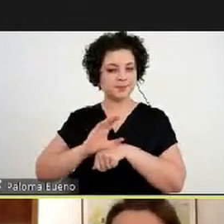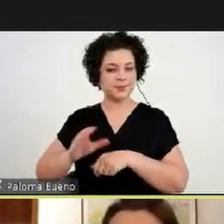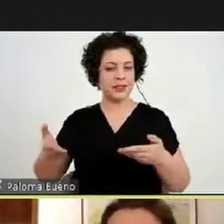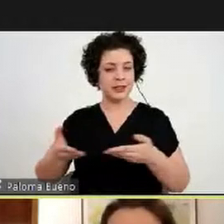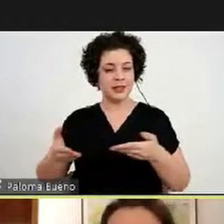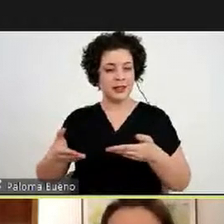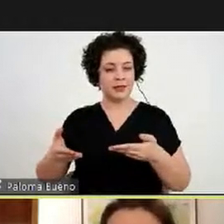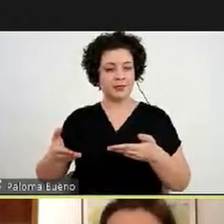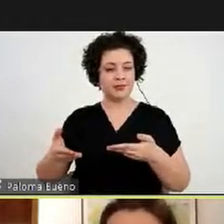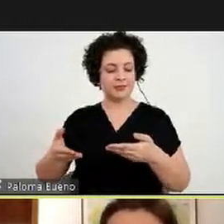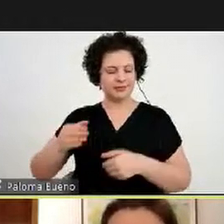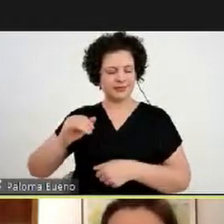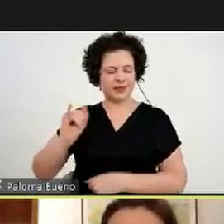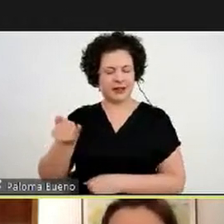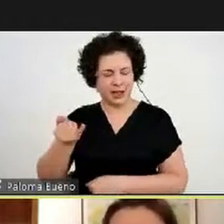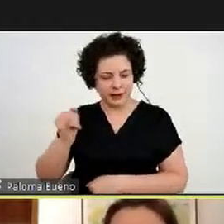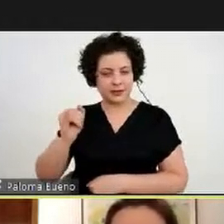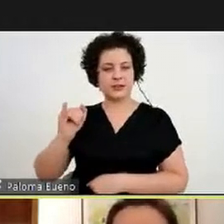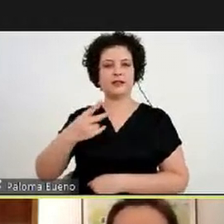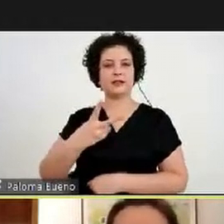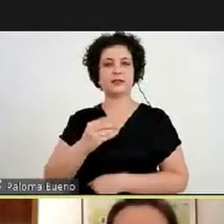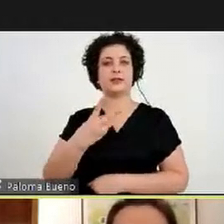janeiro de 2021.